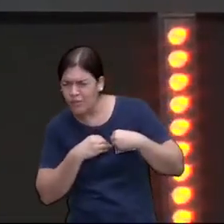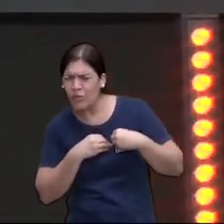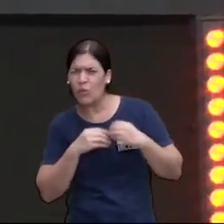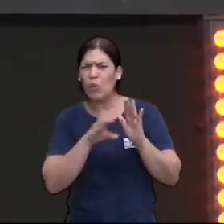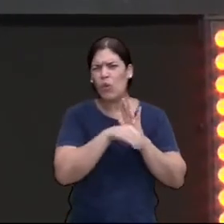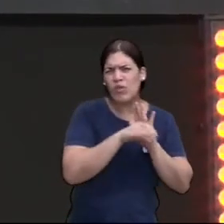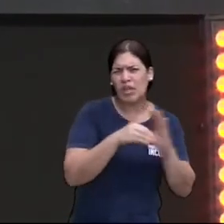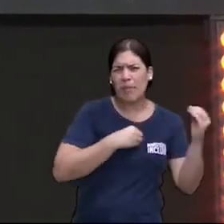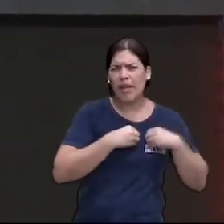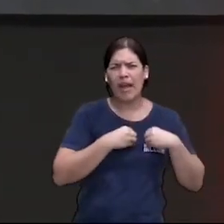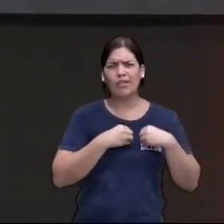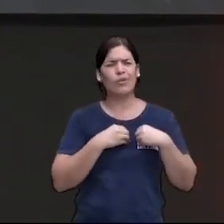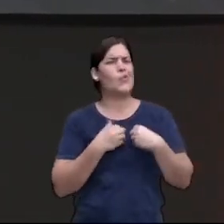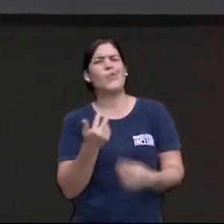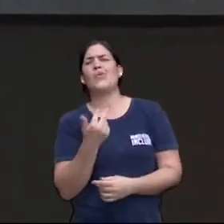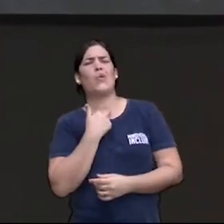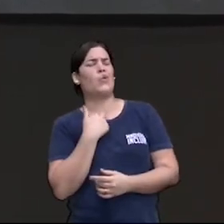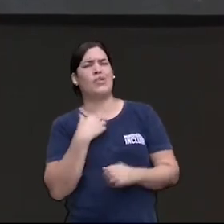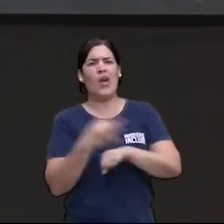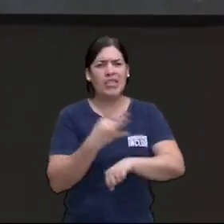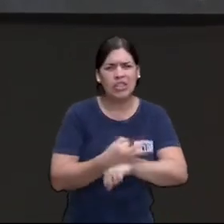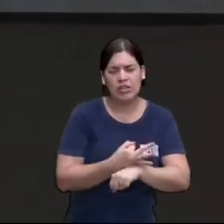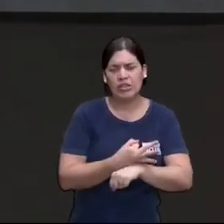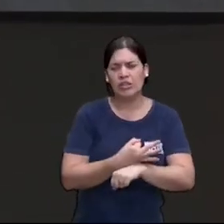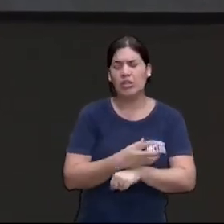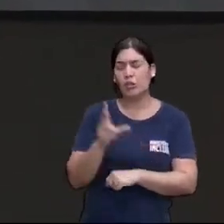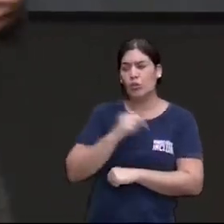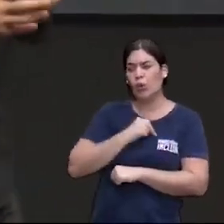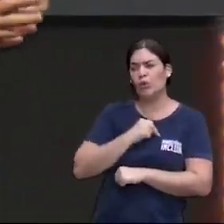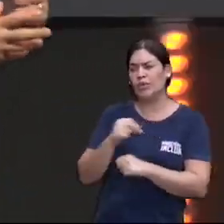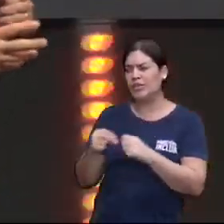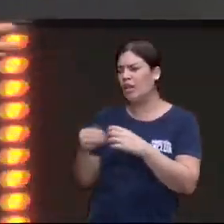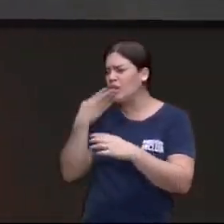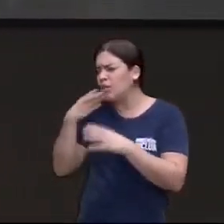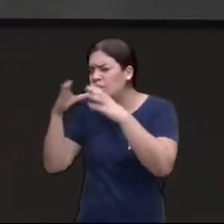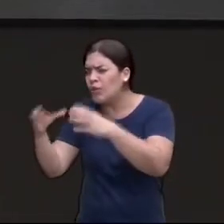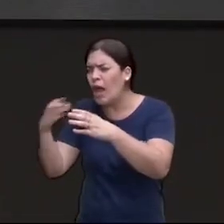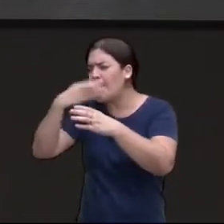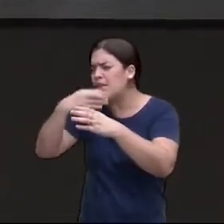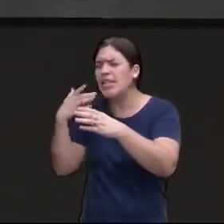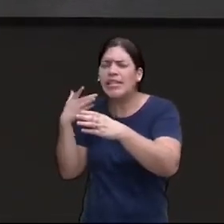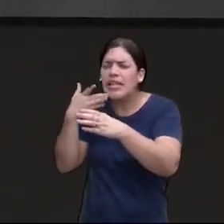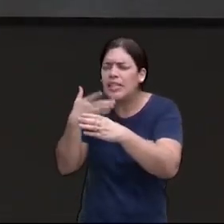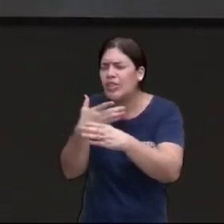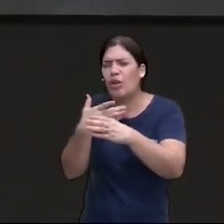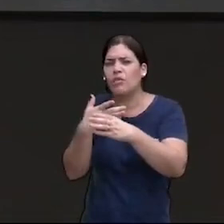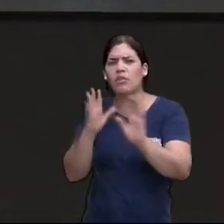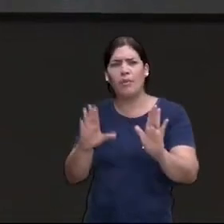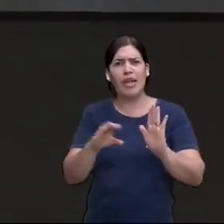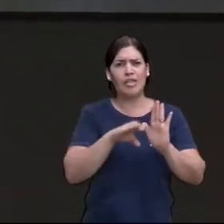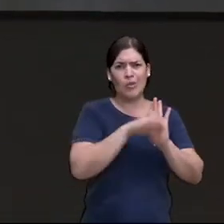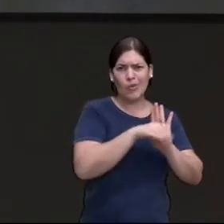Nossa, essa torta de maçã é um pecado. Ela é deliciosa. O conceito é o pecado é